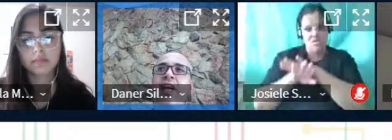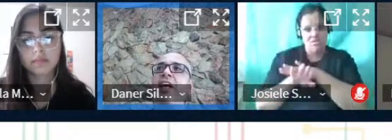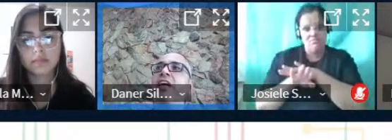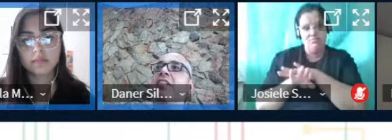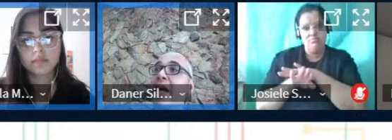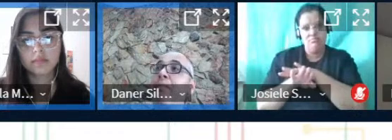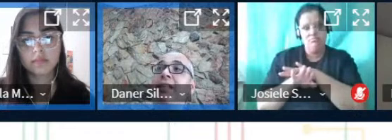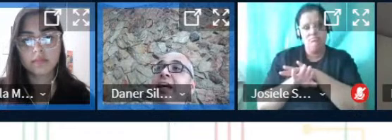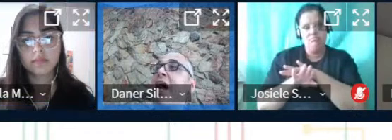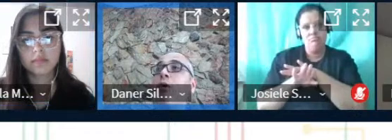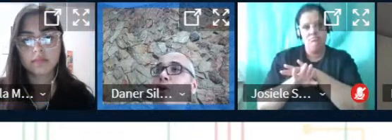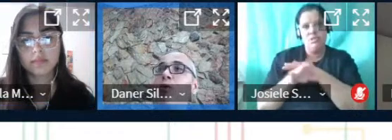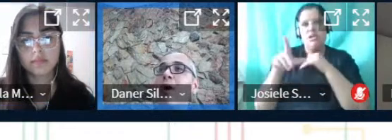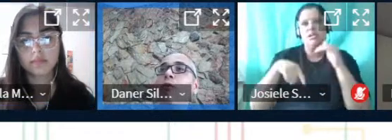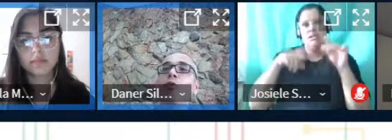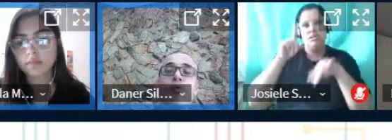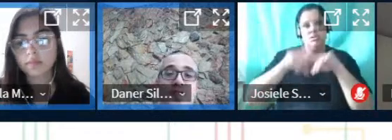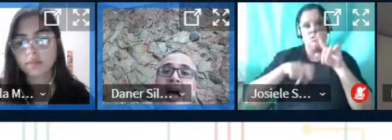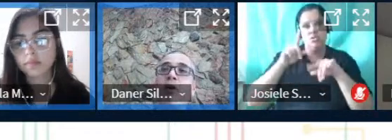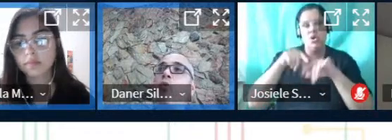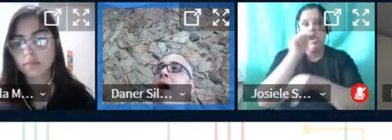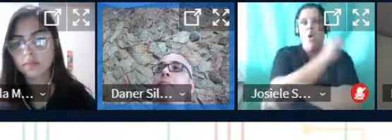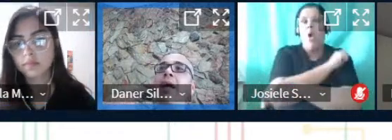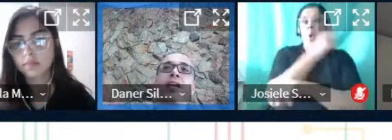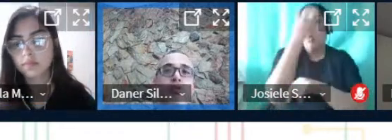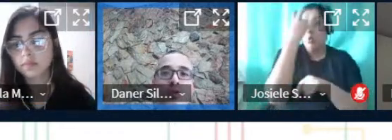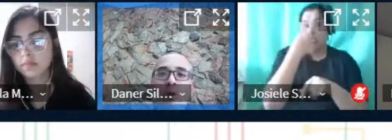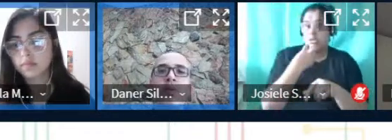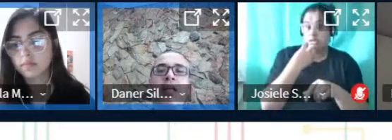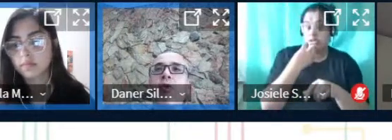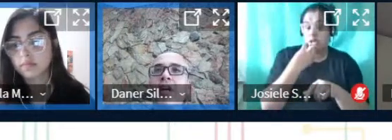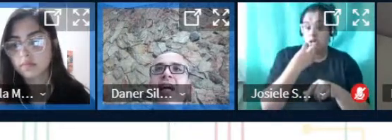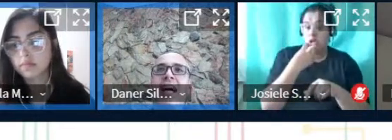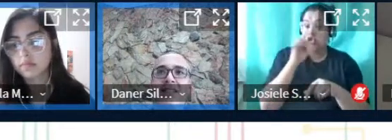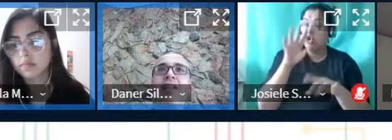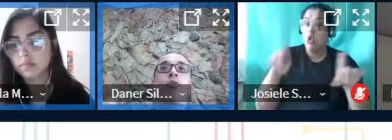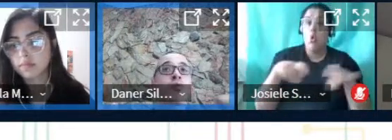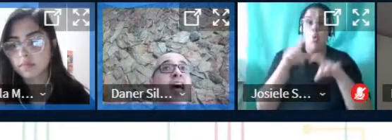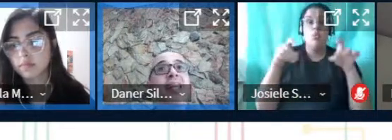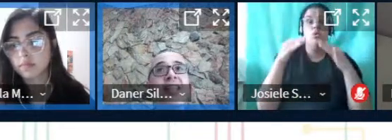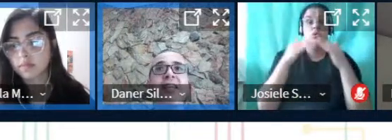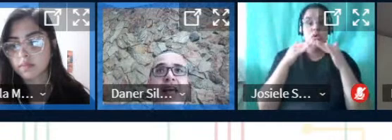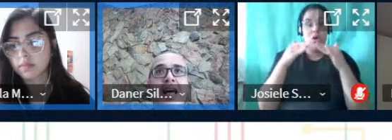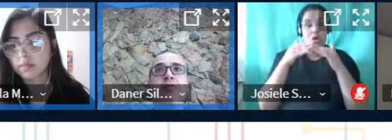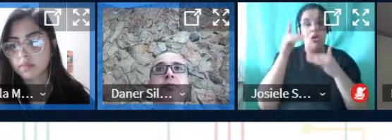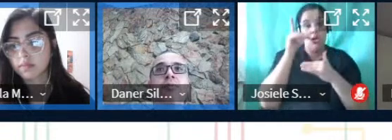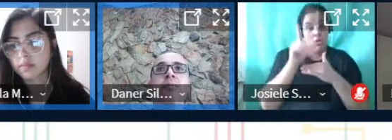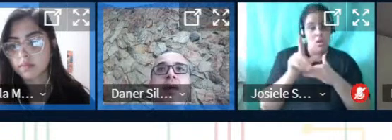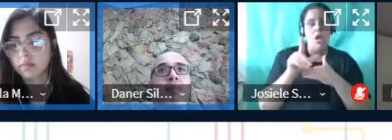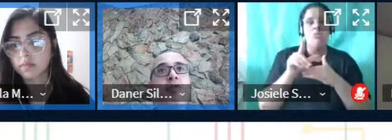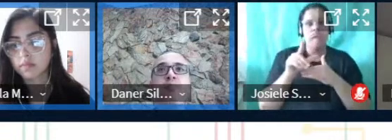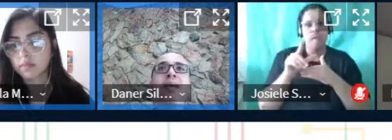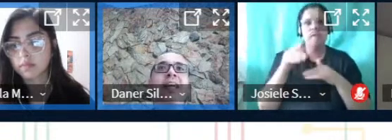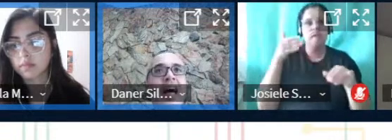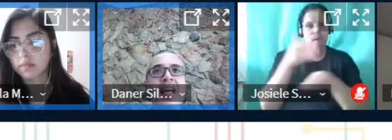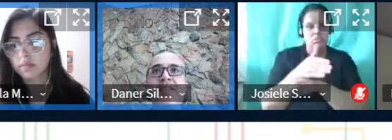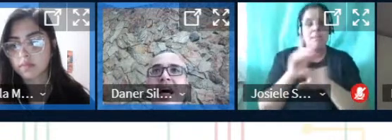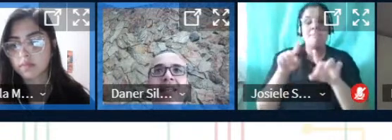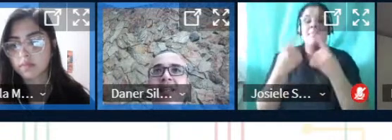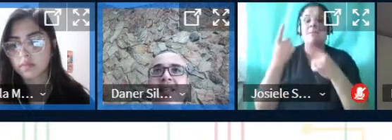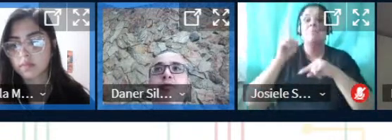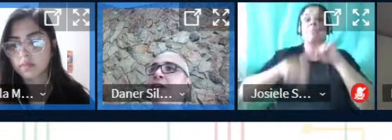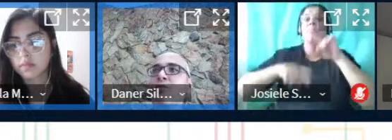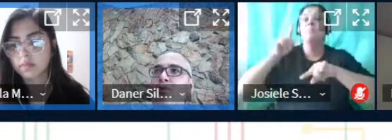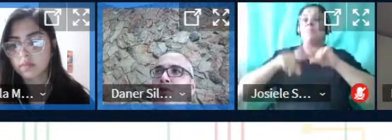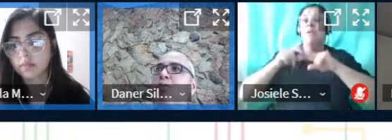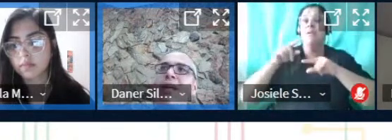o que tem material que o aluno cego apenas com o computador em casa ele consegue ter acesso mas os materiais